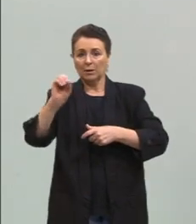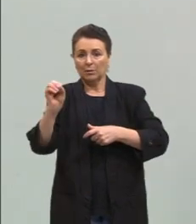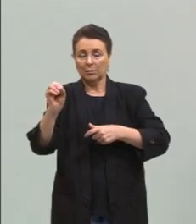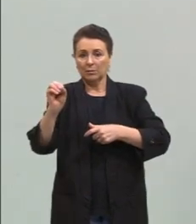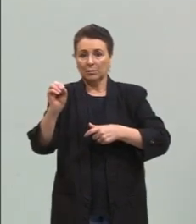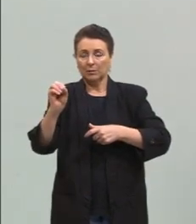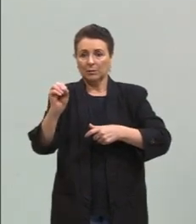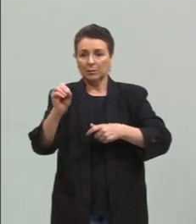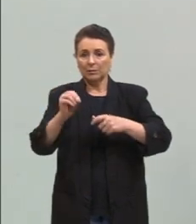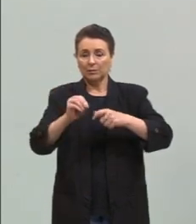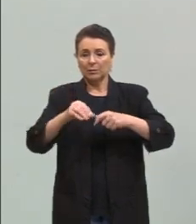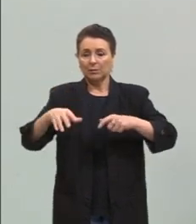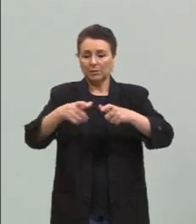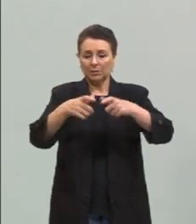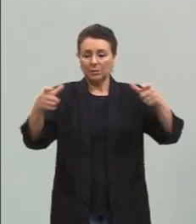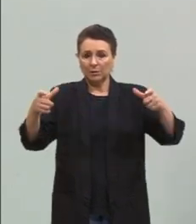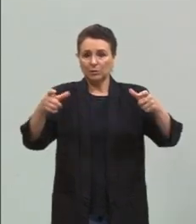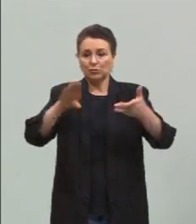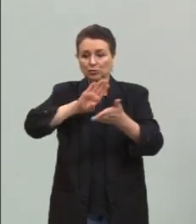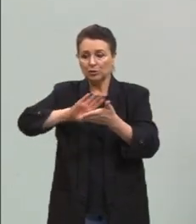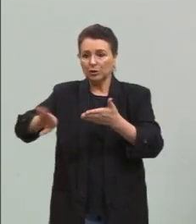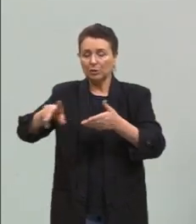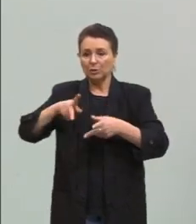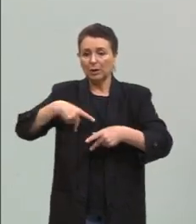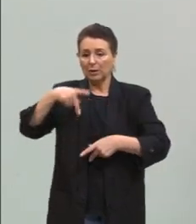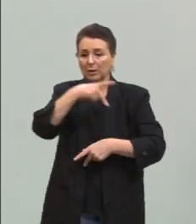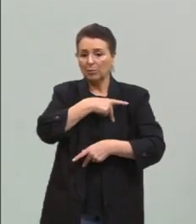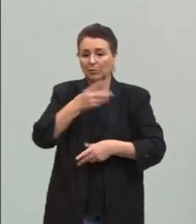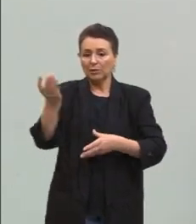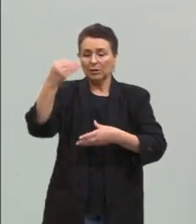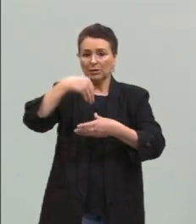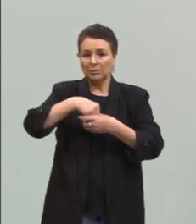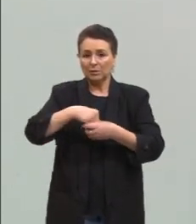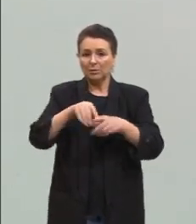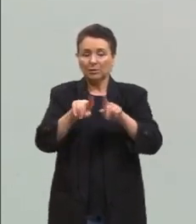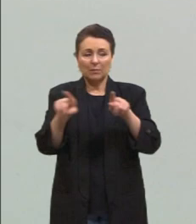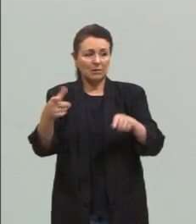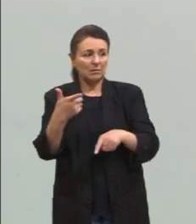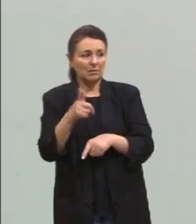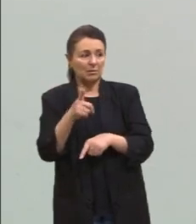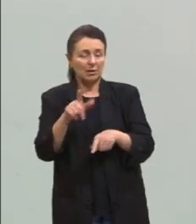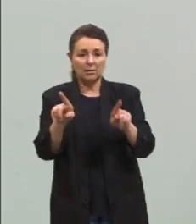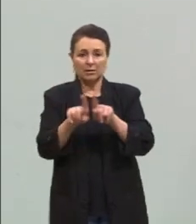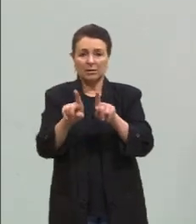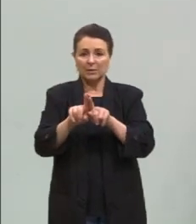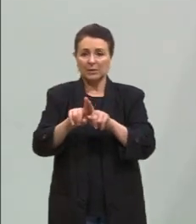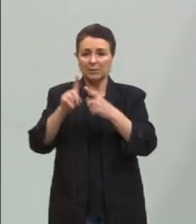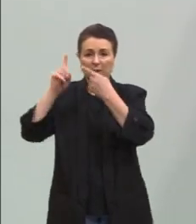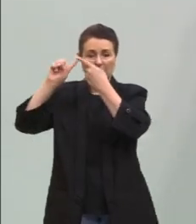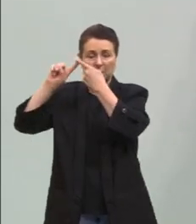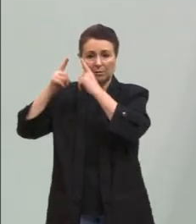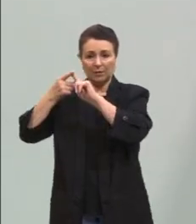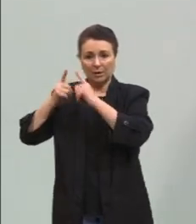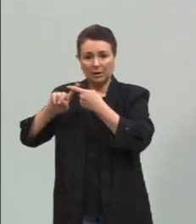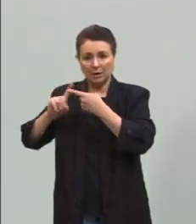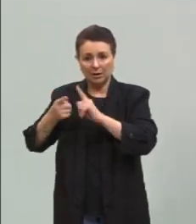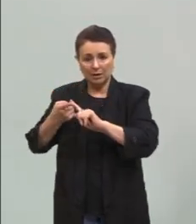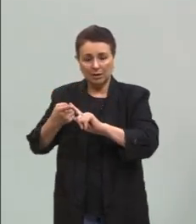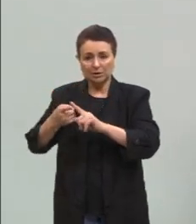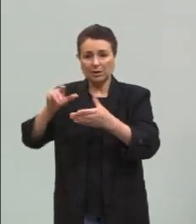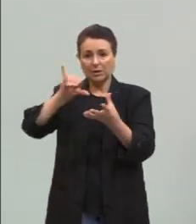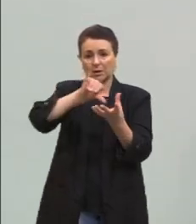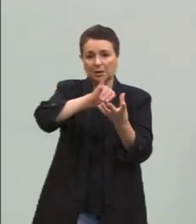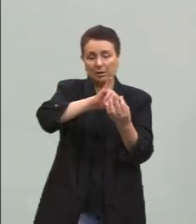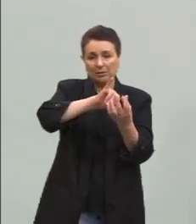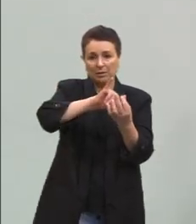povo ali que está inserido, mas não tem a mesma lógica de produção, que é capitalista, e sim de